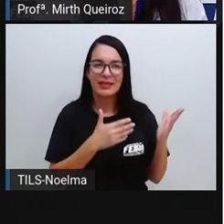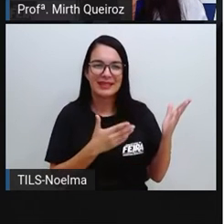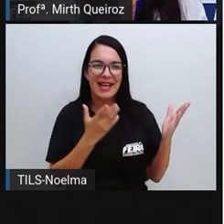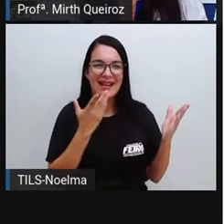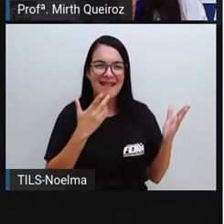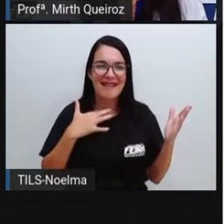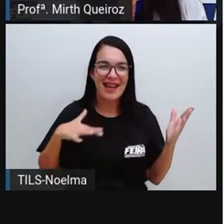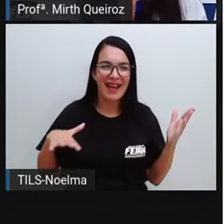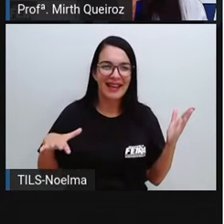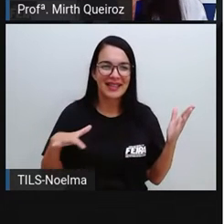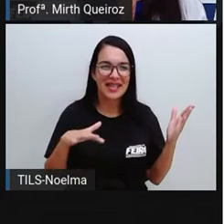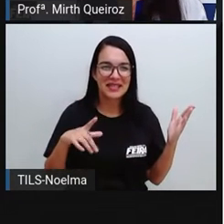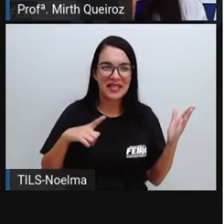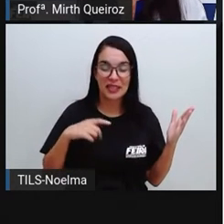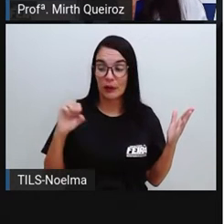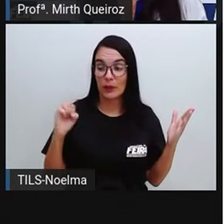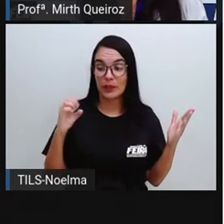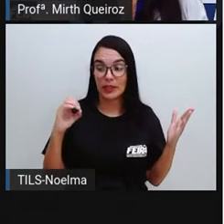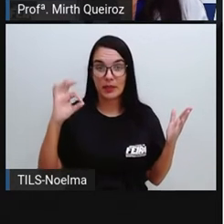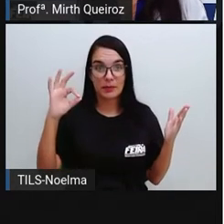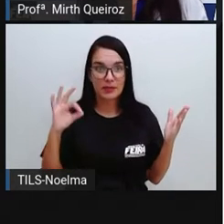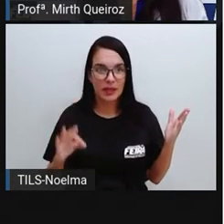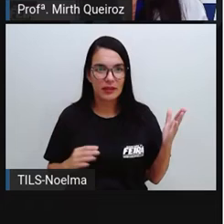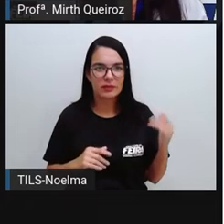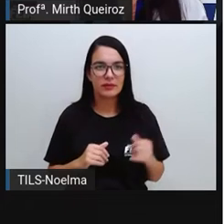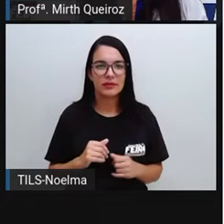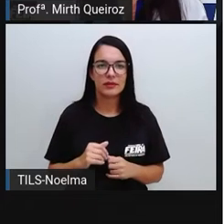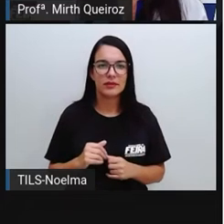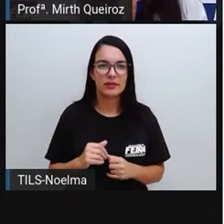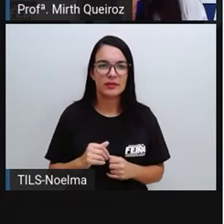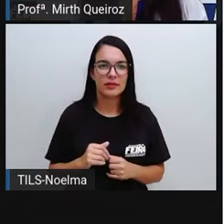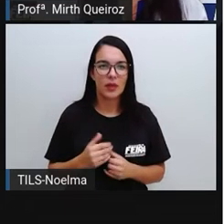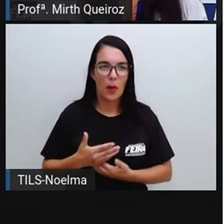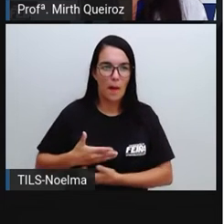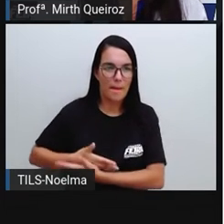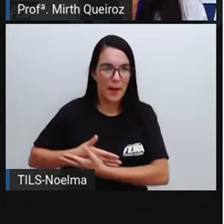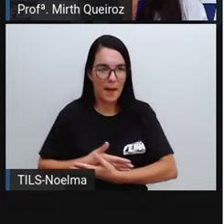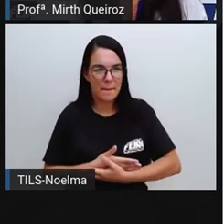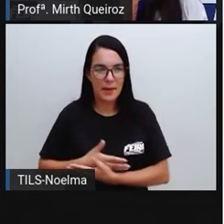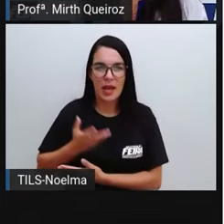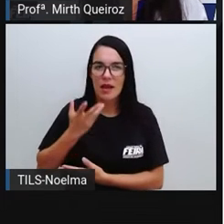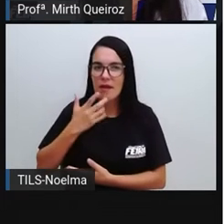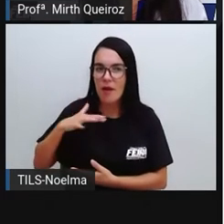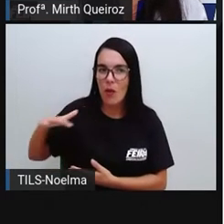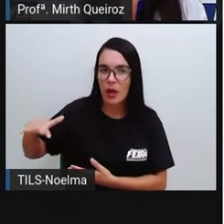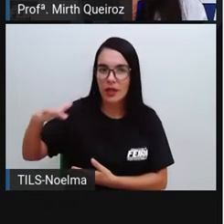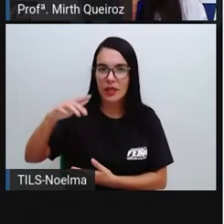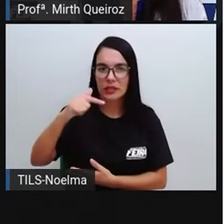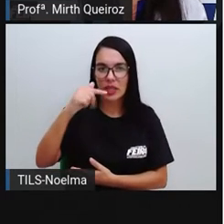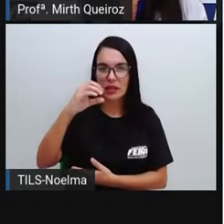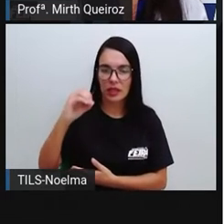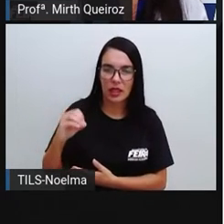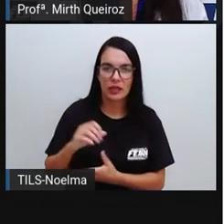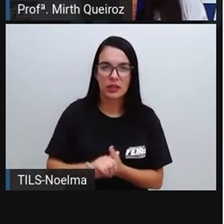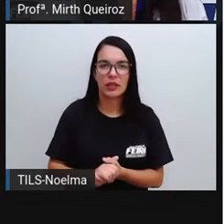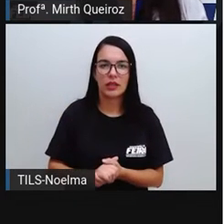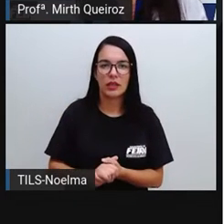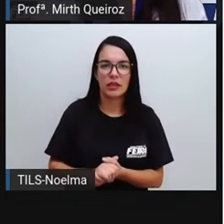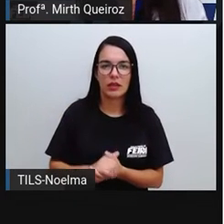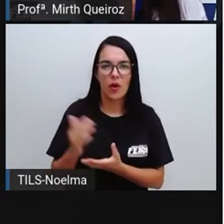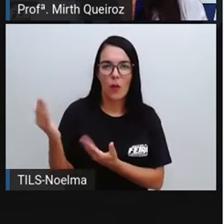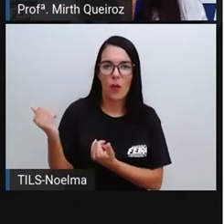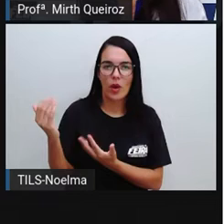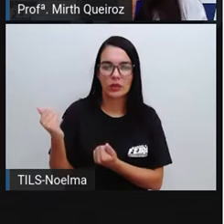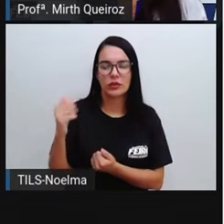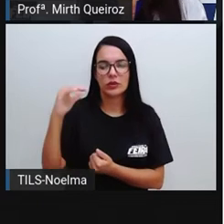criança Em um bebê 80% de água Em um bebê Em uma criança Já tem 70% Aí no